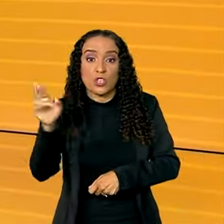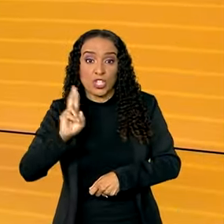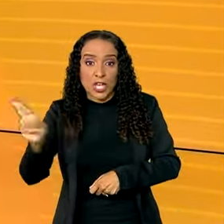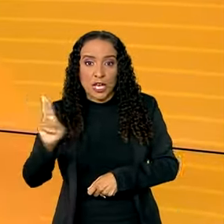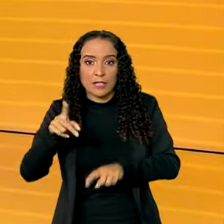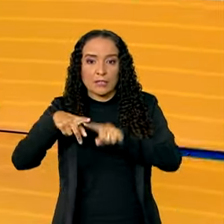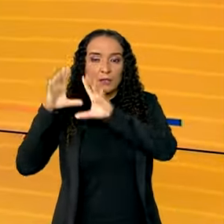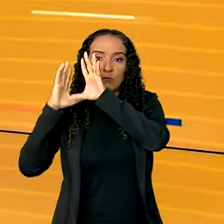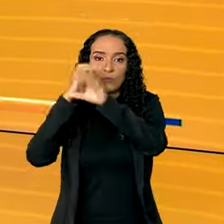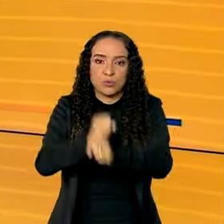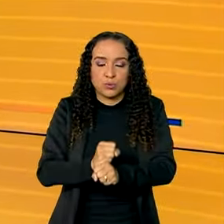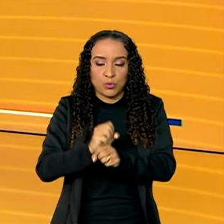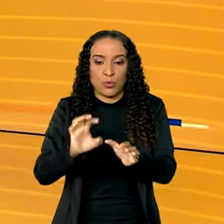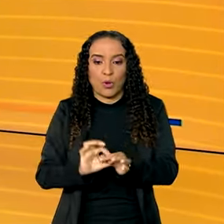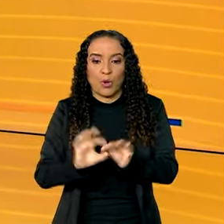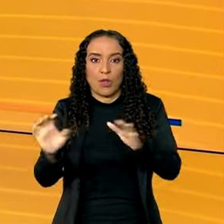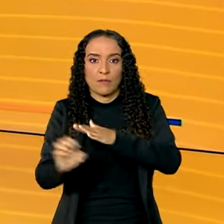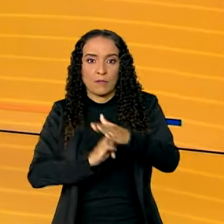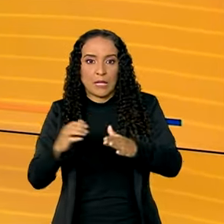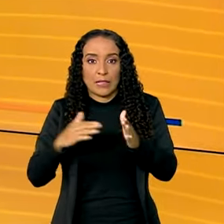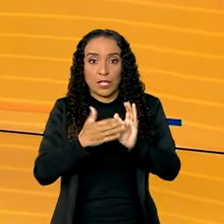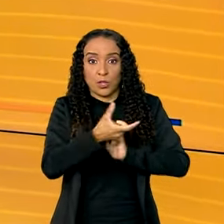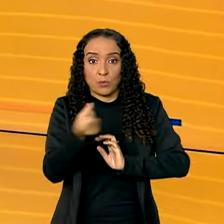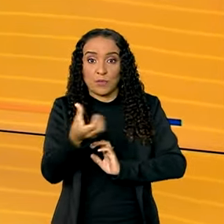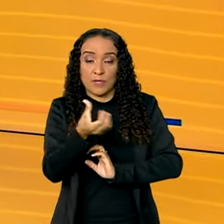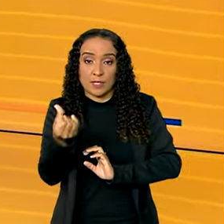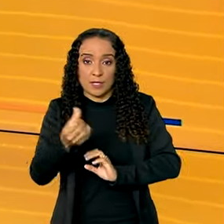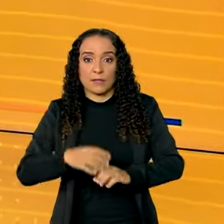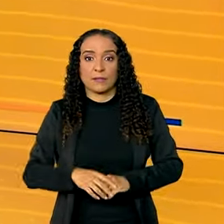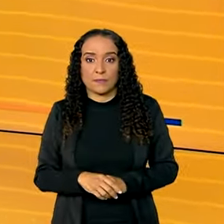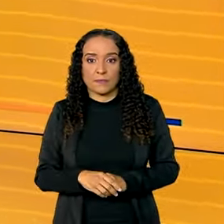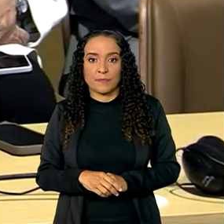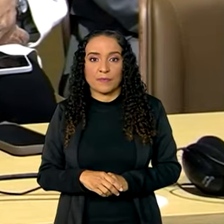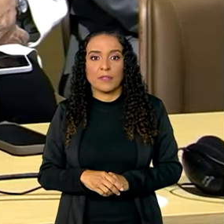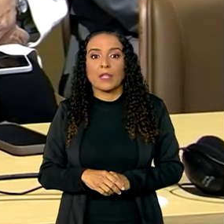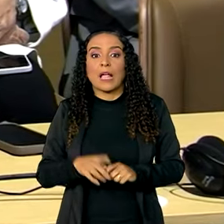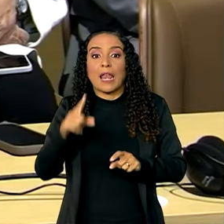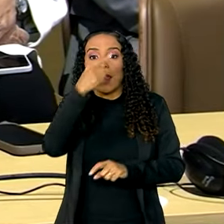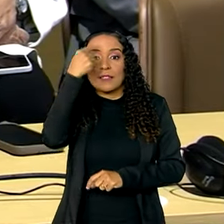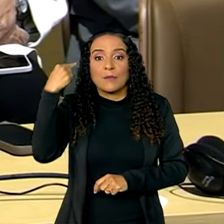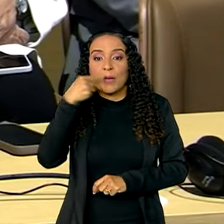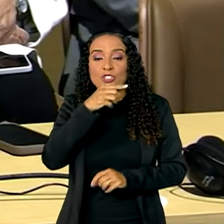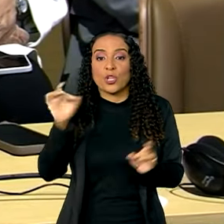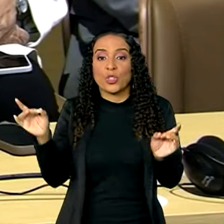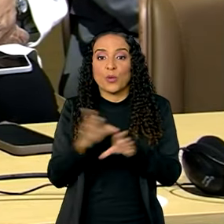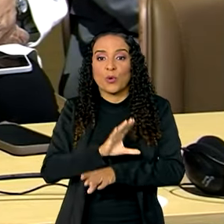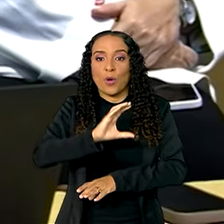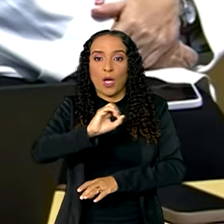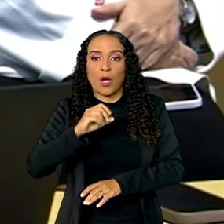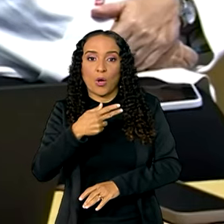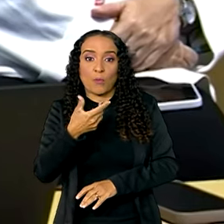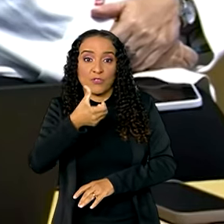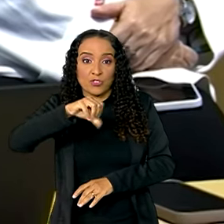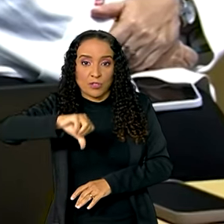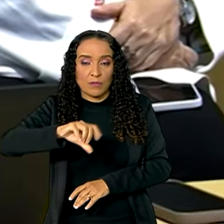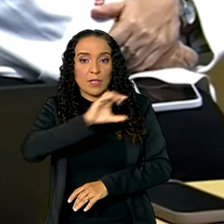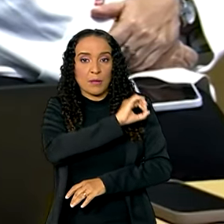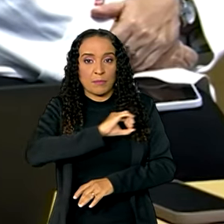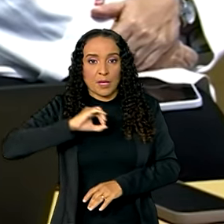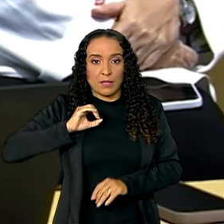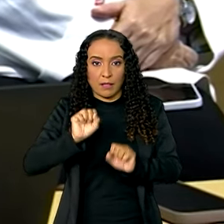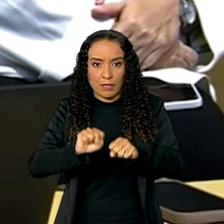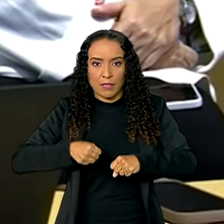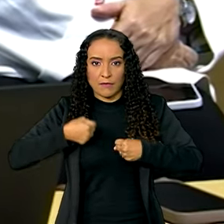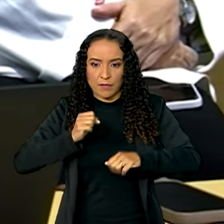para a revisão de concessões até 2026. Termina no Azerbaijão a COP29. Marina